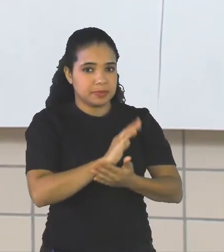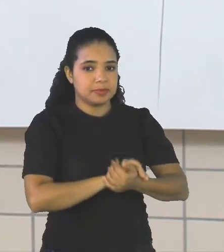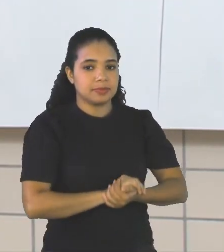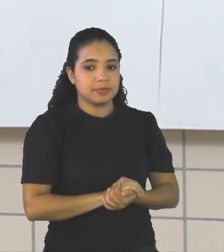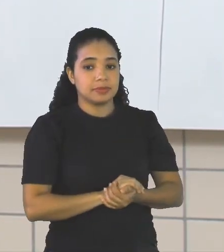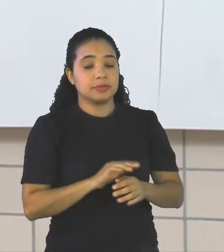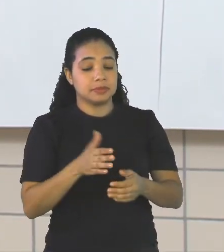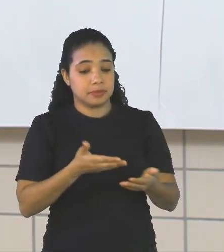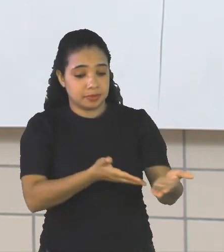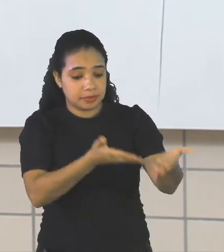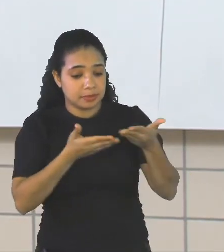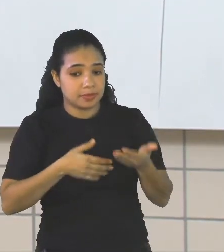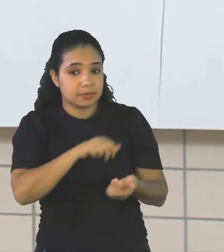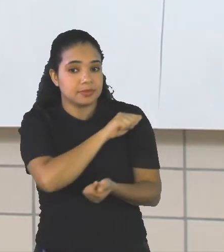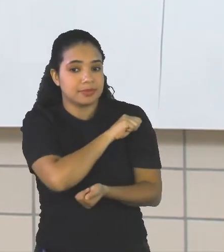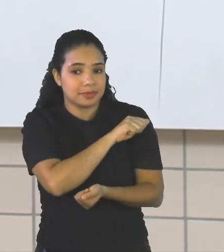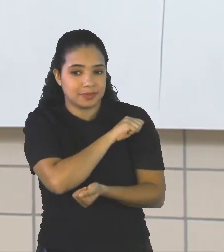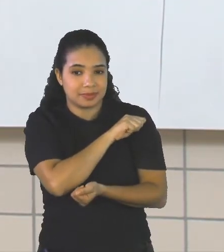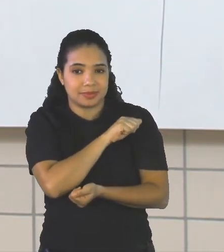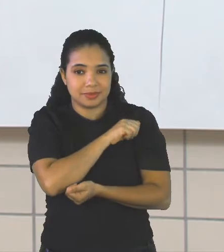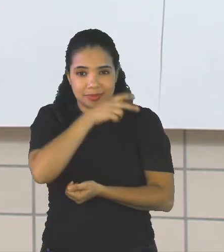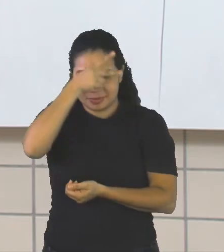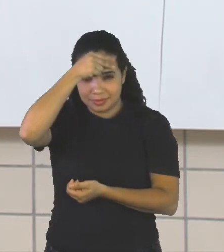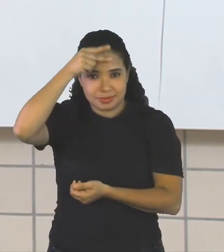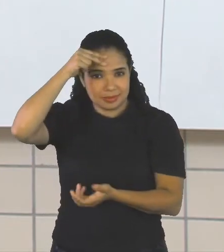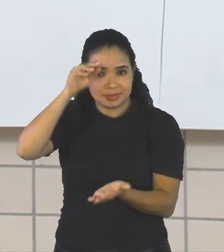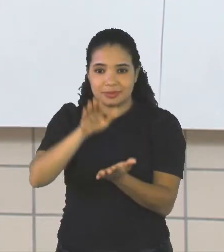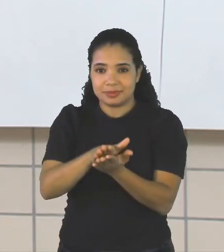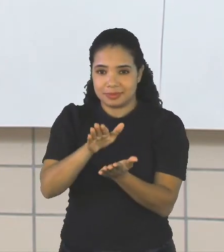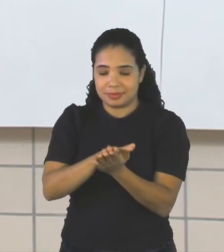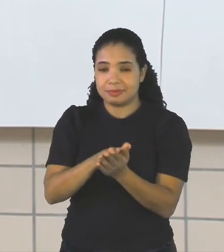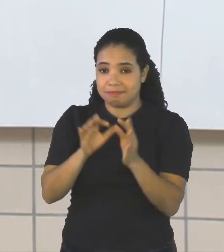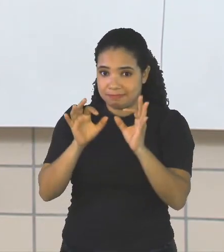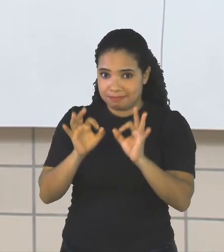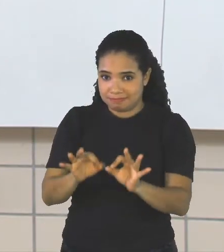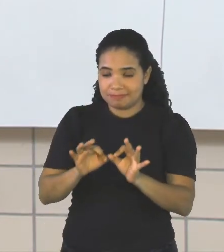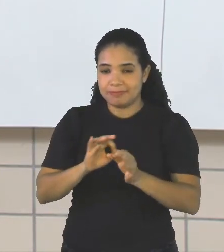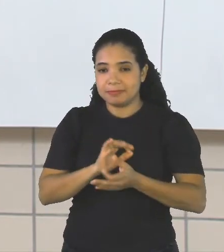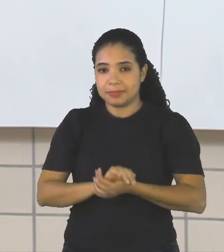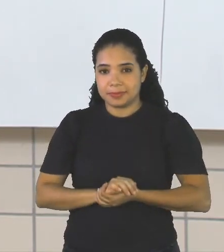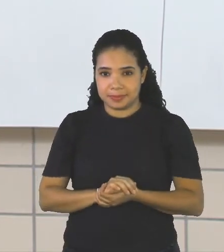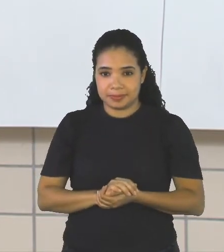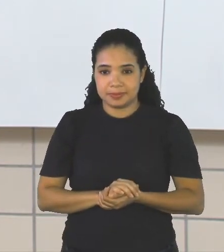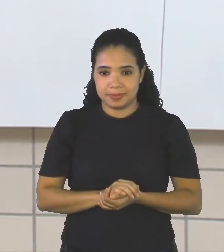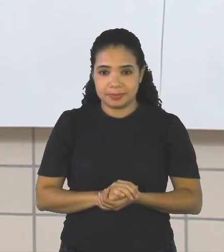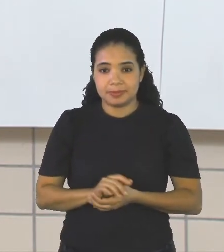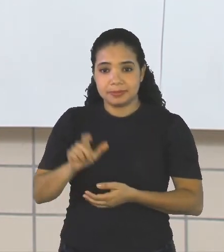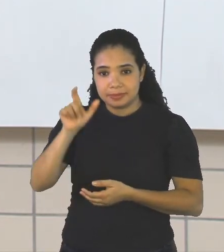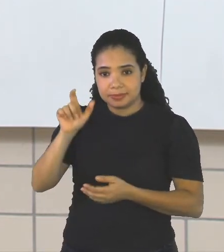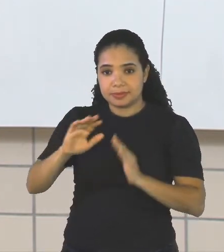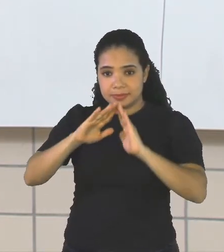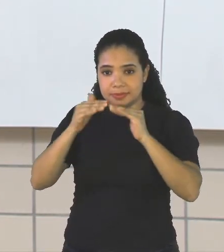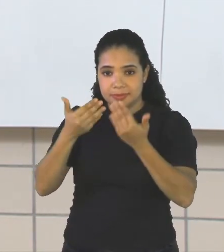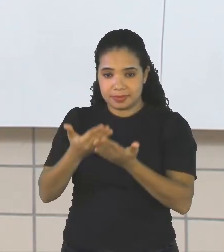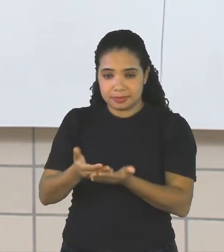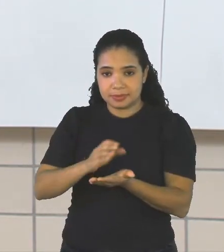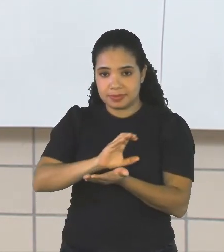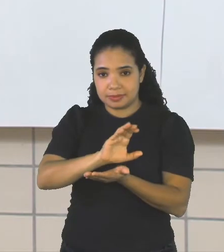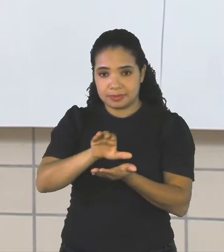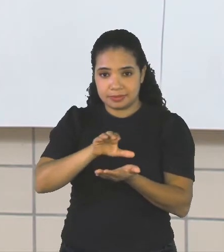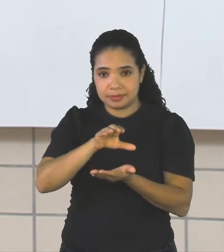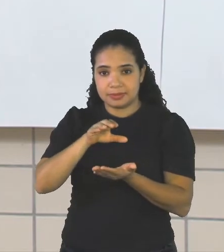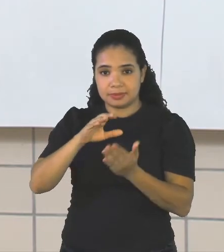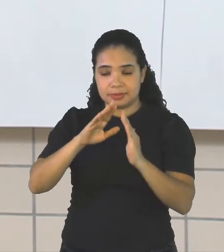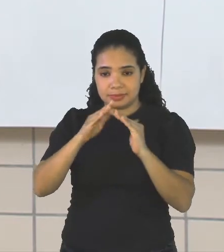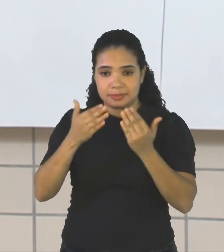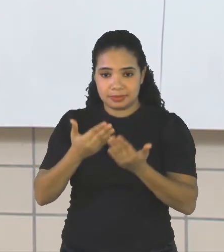Rede Municipal De Palmas Ok She Stud At Semil ETI Professora Margarida Lemos